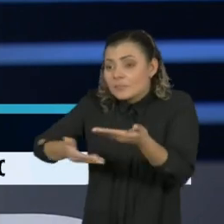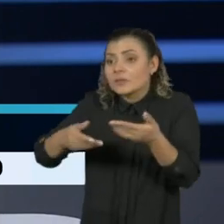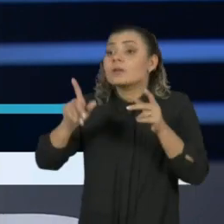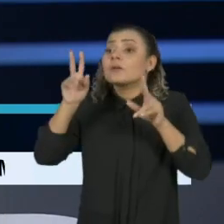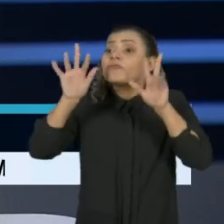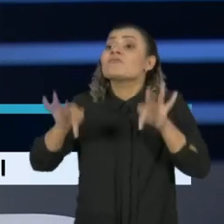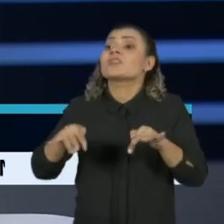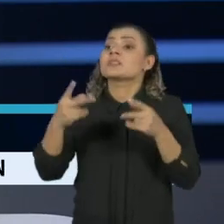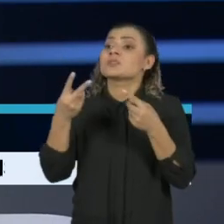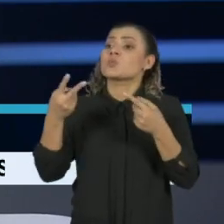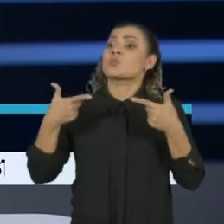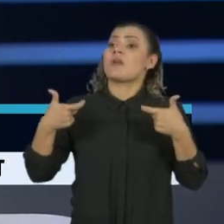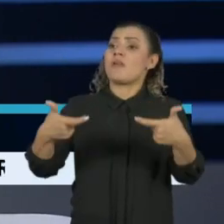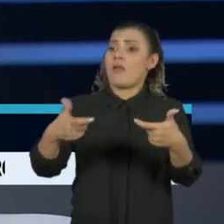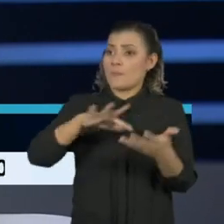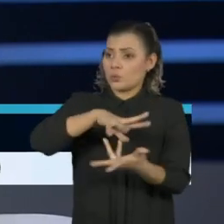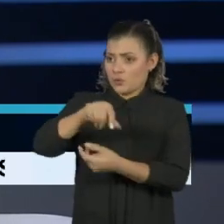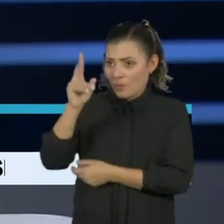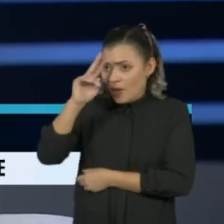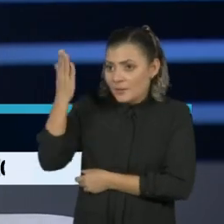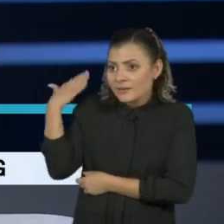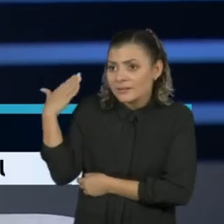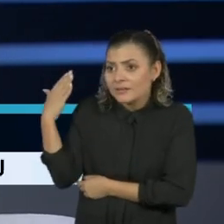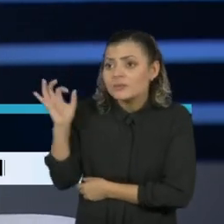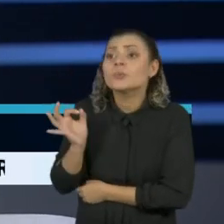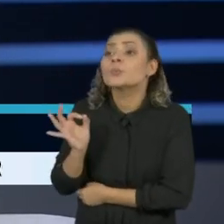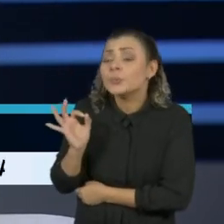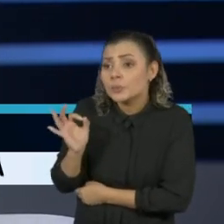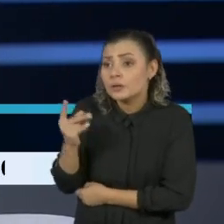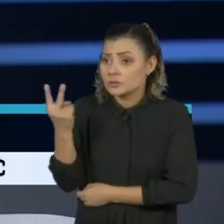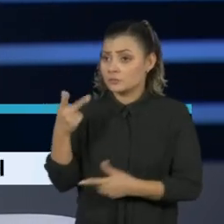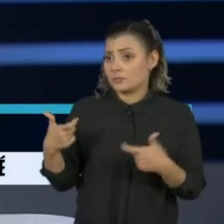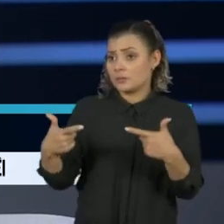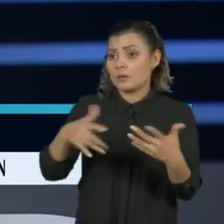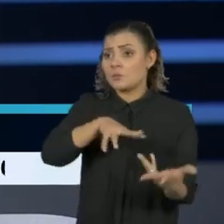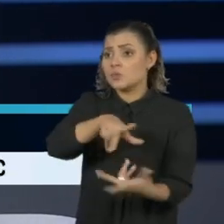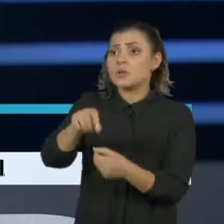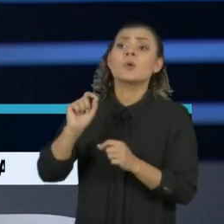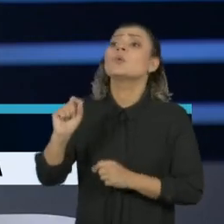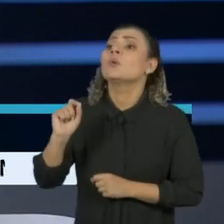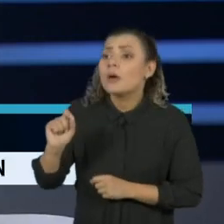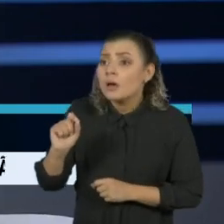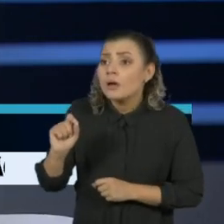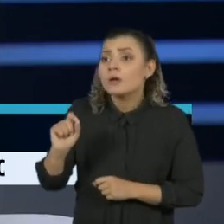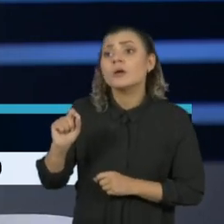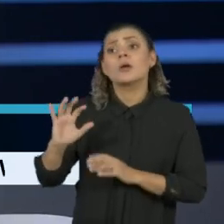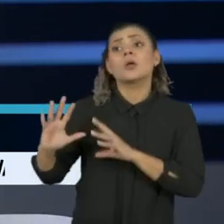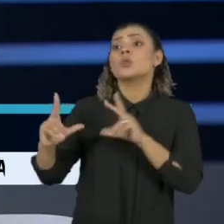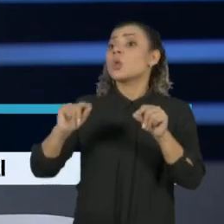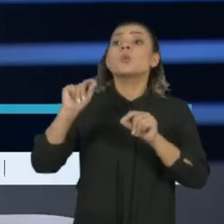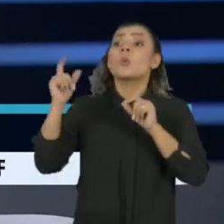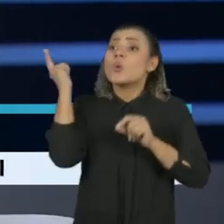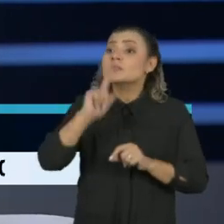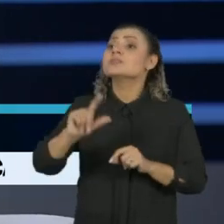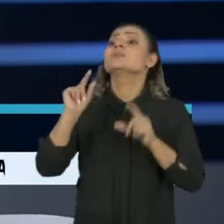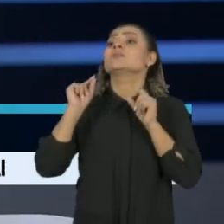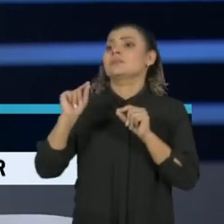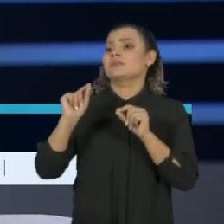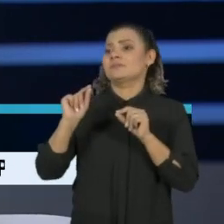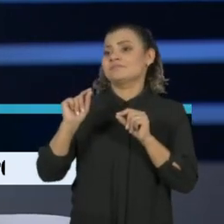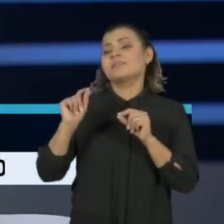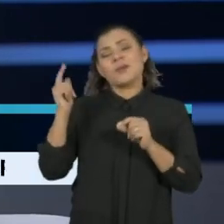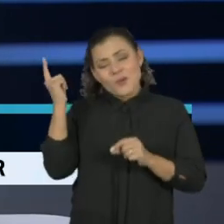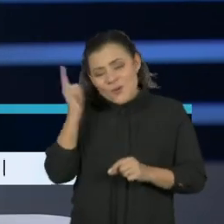Guerra, era uma guerra mesmo, no fim da Segunda Guerra, se construiu uma